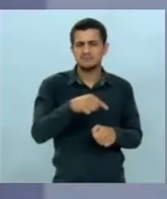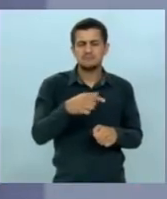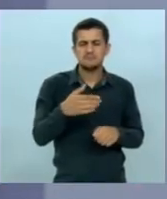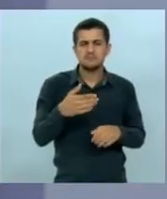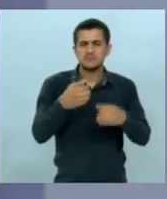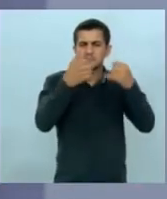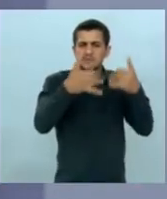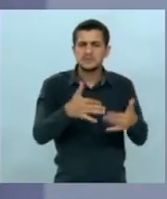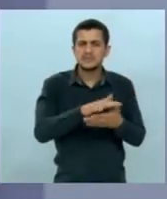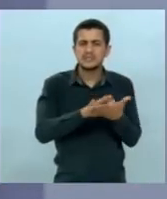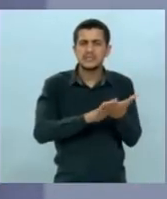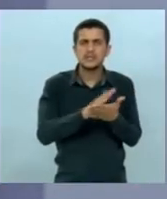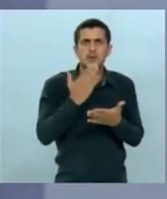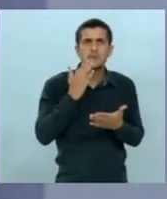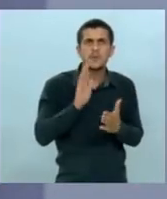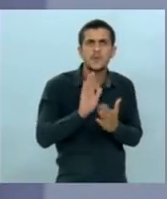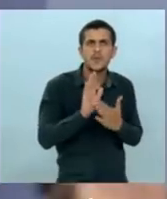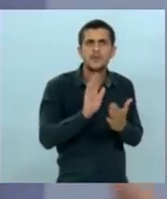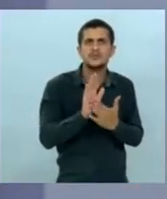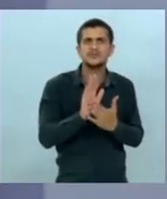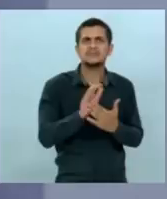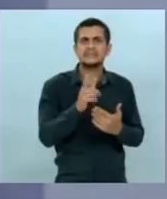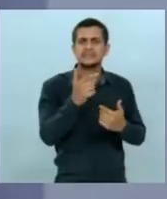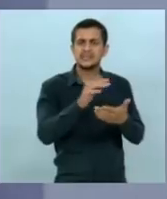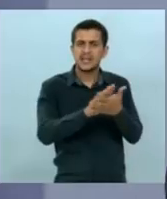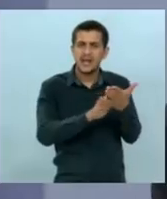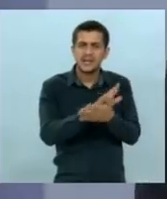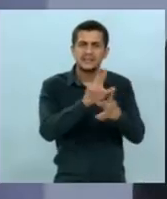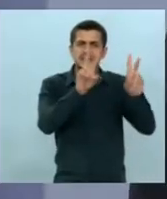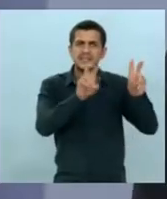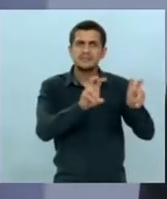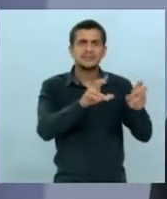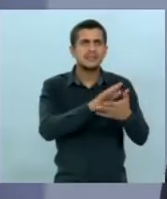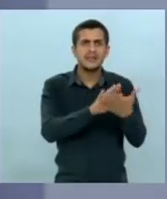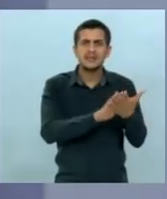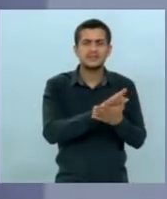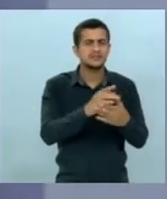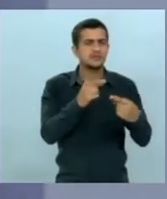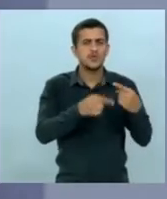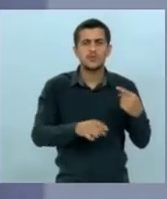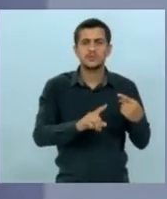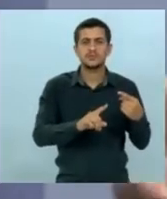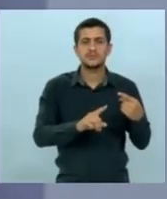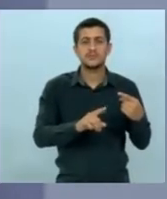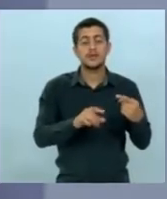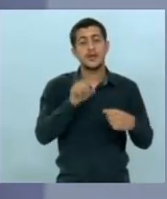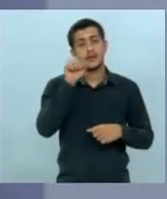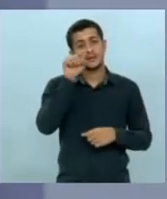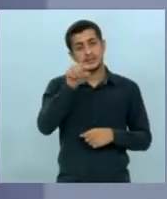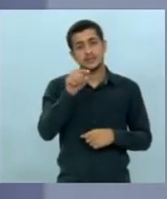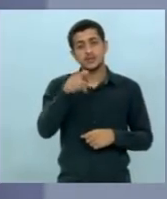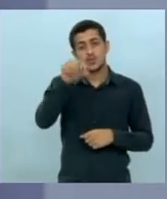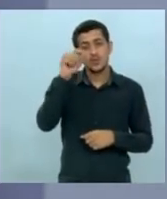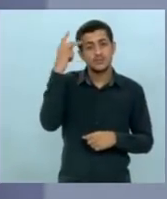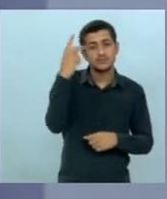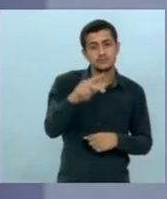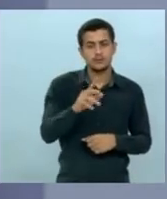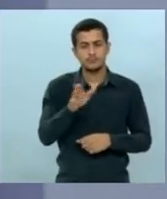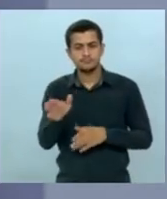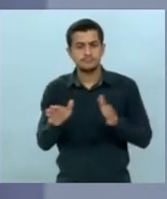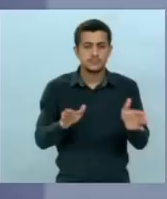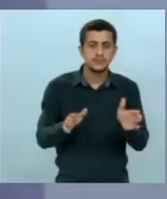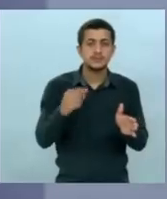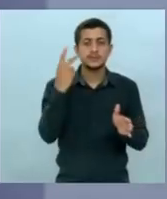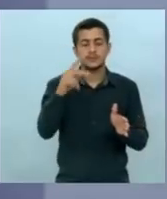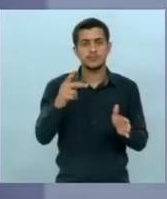veio não tem uma proposta concreta para nenhum tema que é debatido aqui no Mato Grosso do Sul e essa escolha está na sua mão fiquei